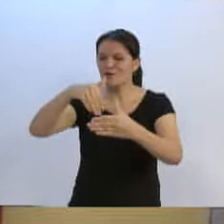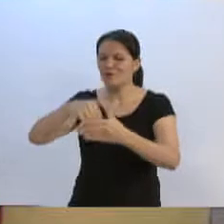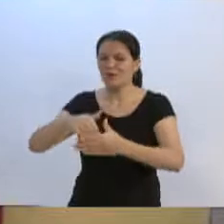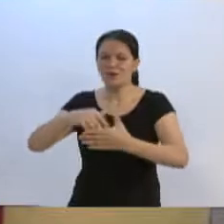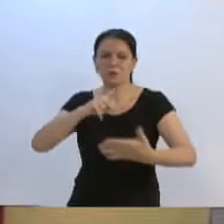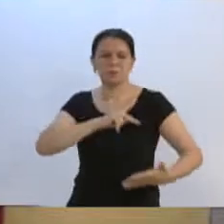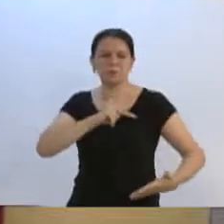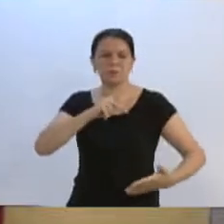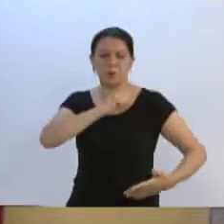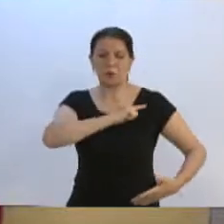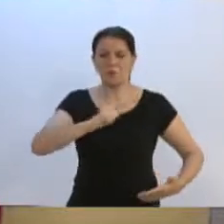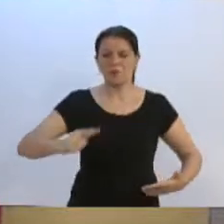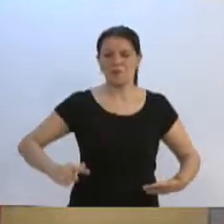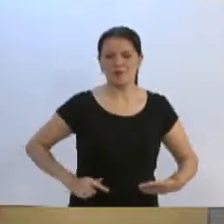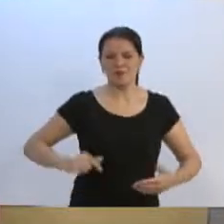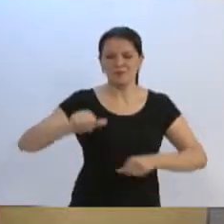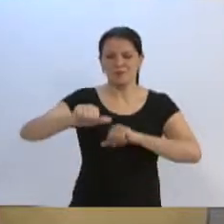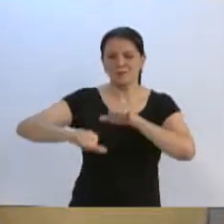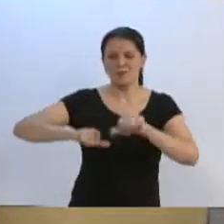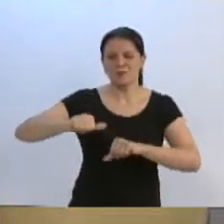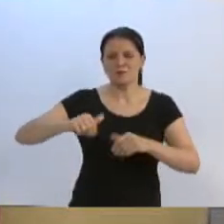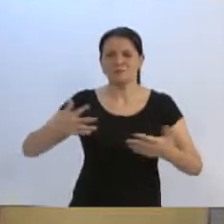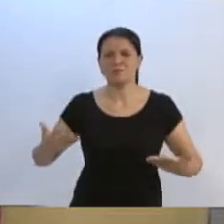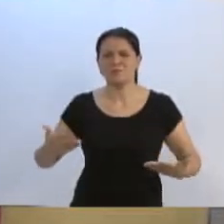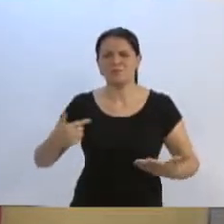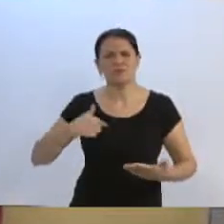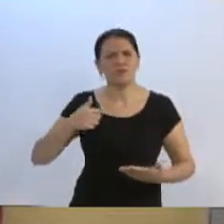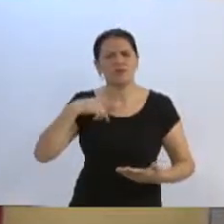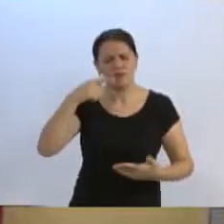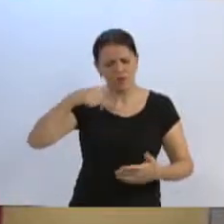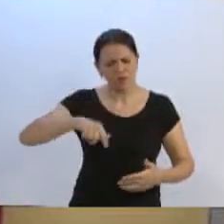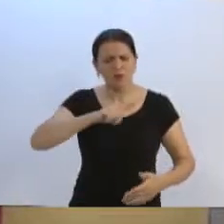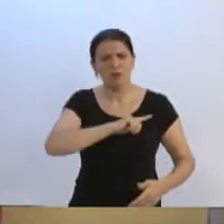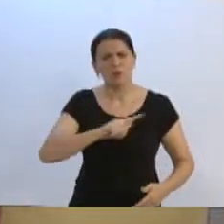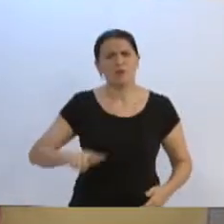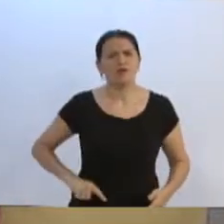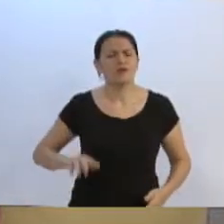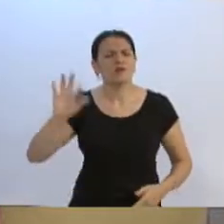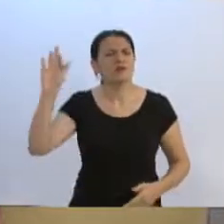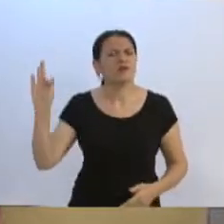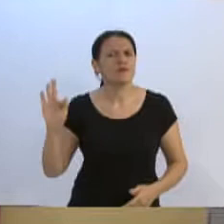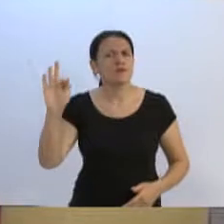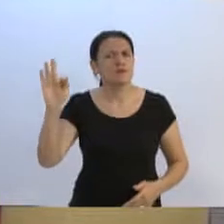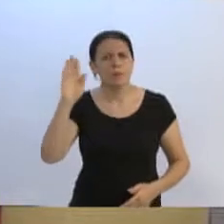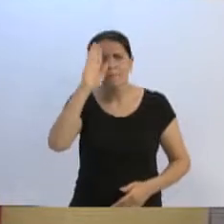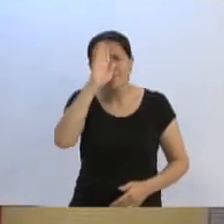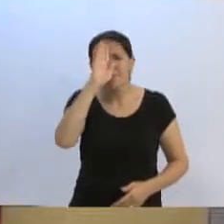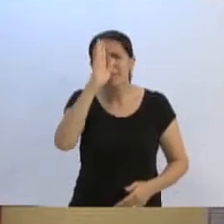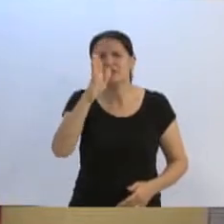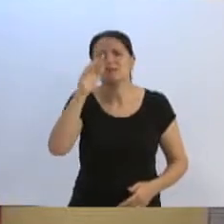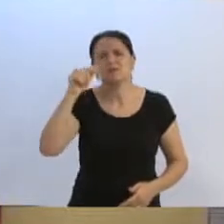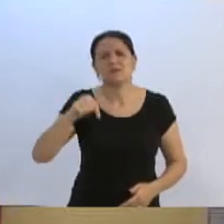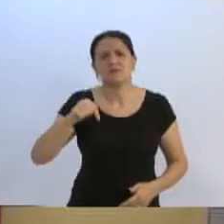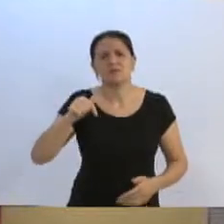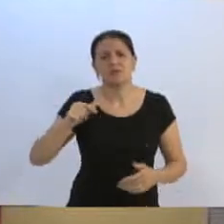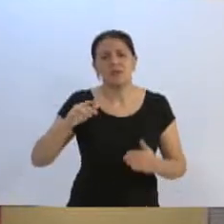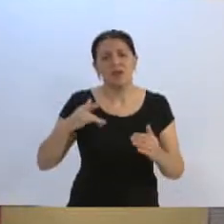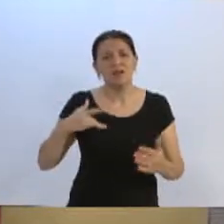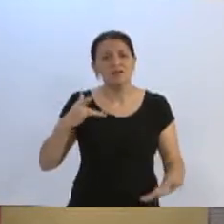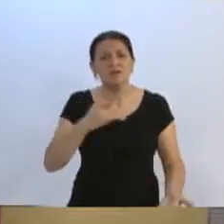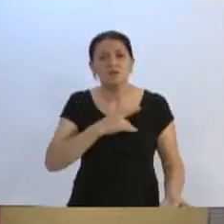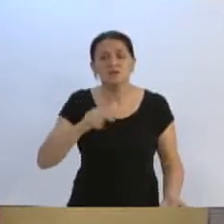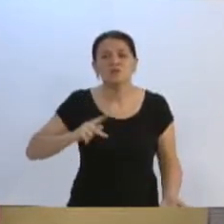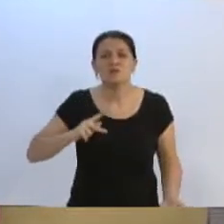sai governo, e aqui eu me refiro especialmente ao governo federal, e um dos principais pontos enfatizados é a saúde pública.